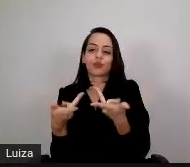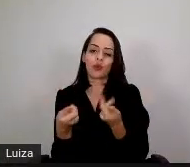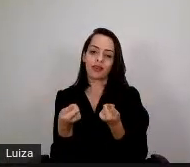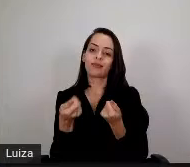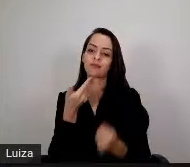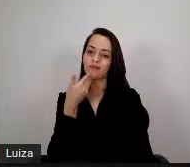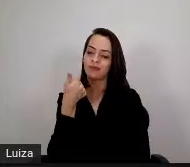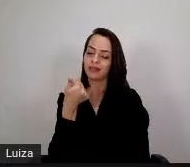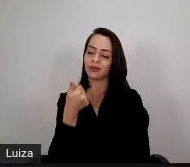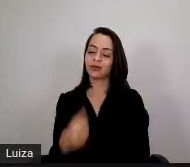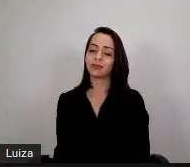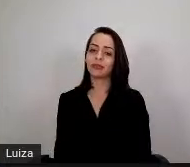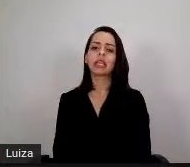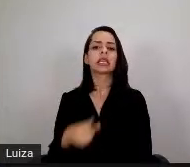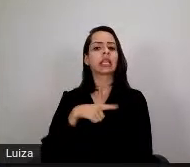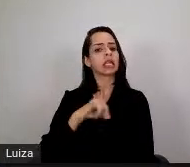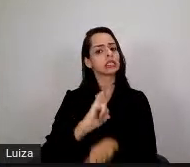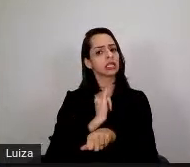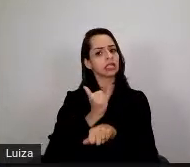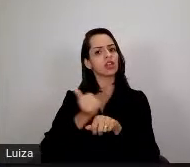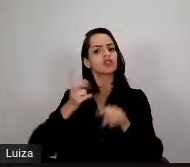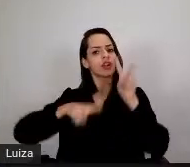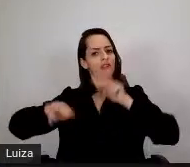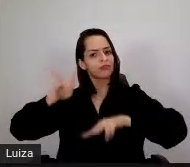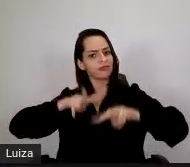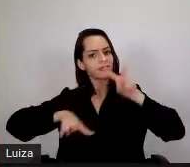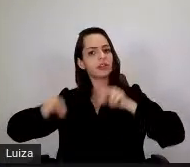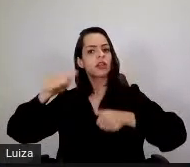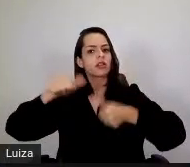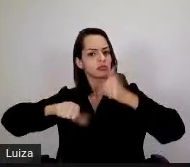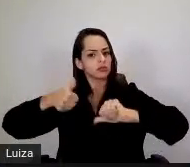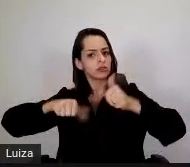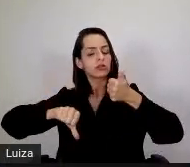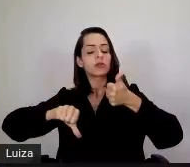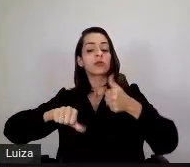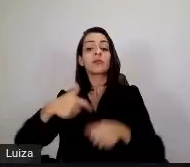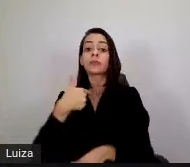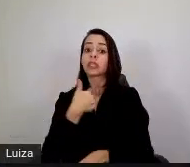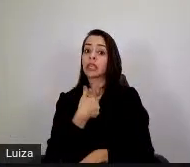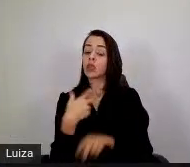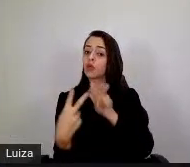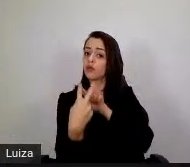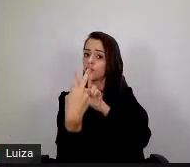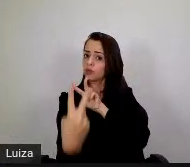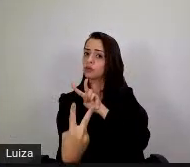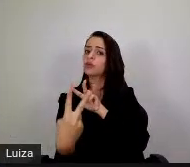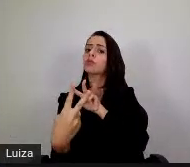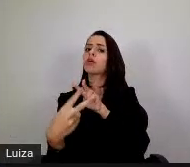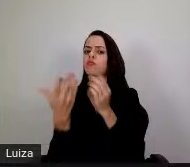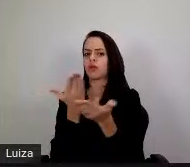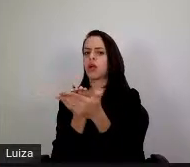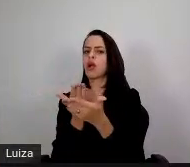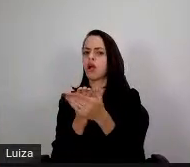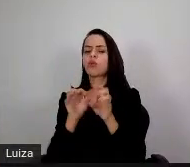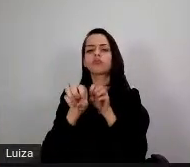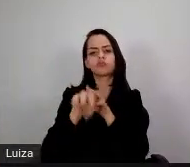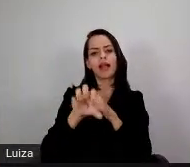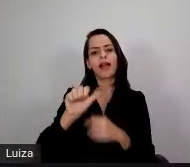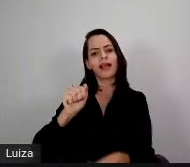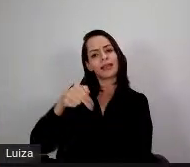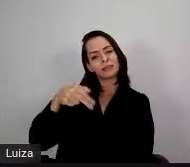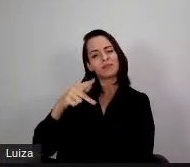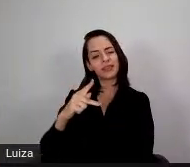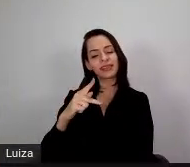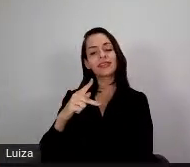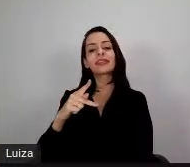Há instrumentos de avaliação, eu ministro aulas pelas ANPs, e planejando com os alunos o módulo agora, eu perguntei como